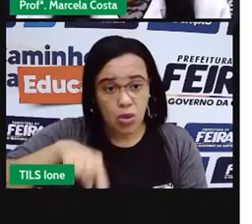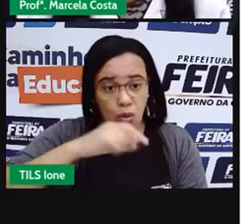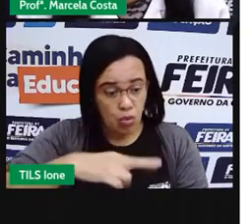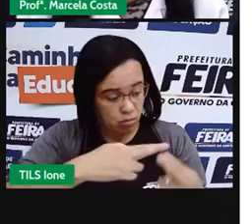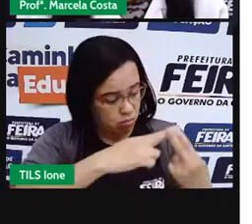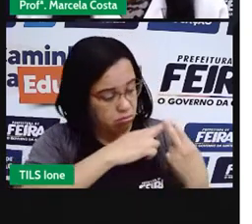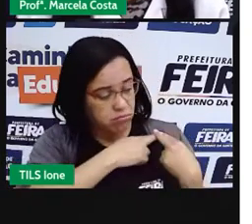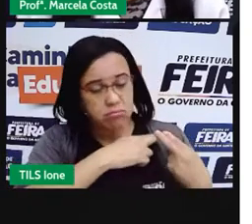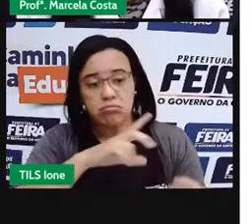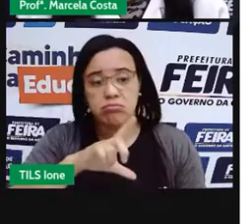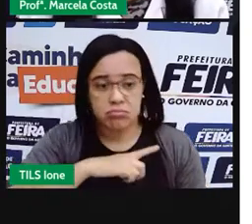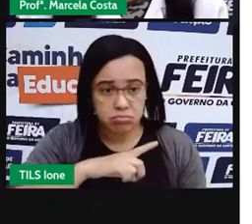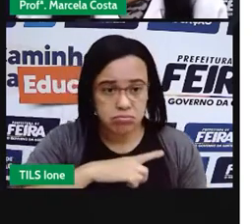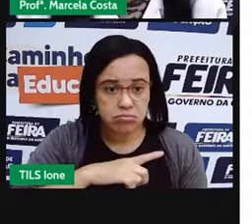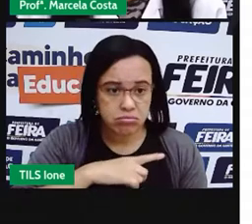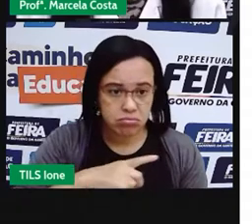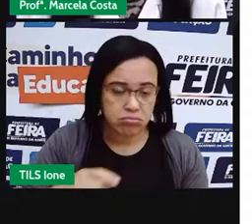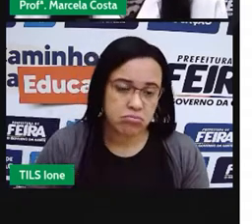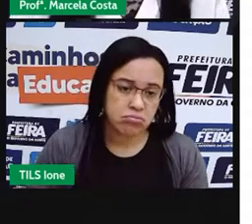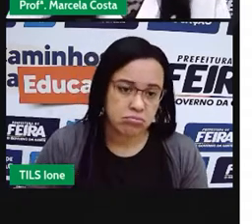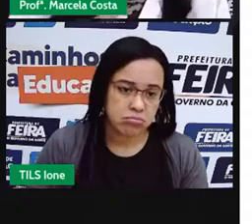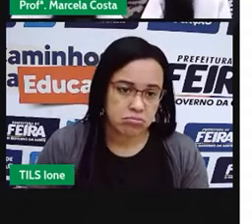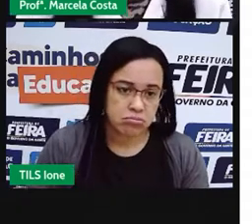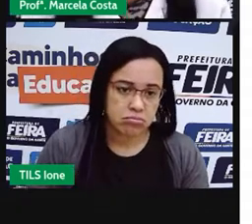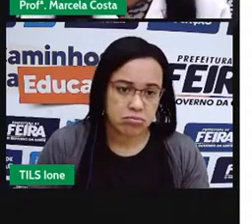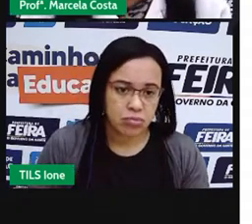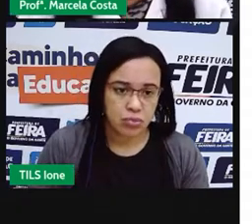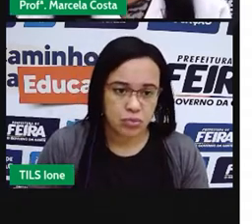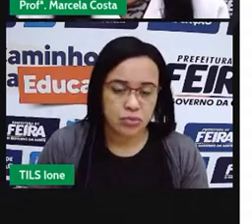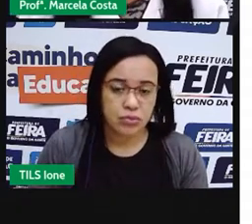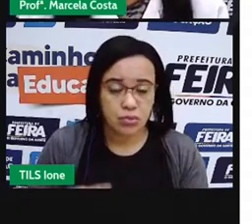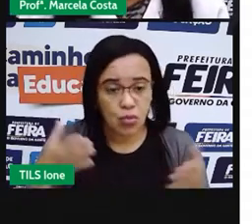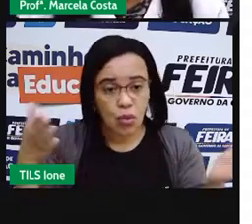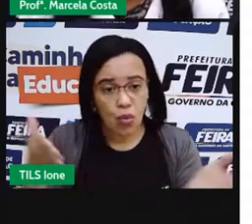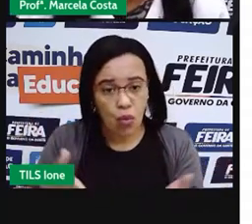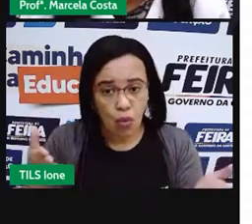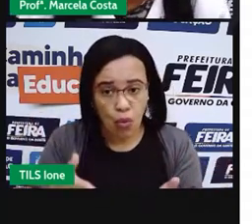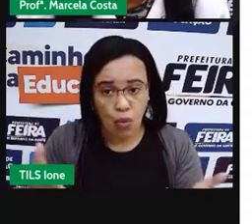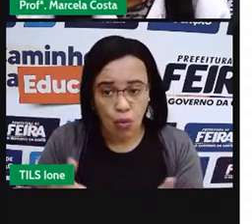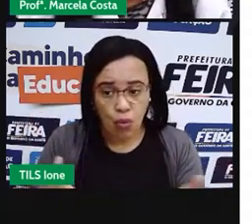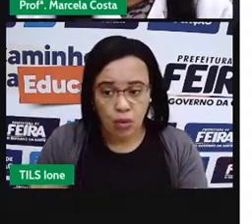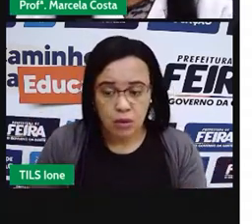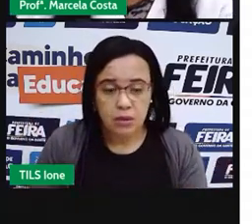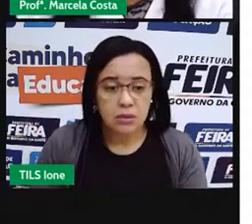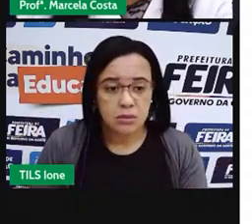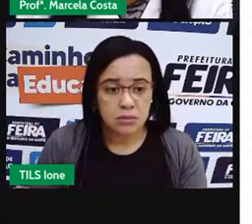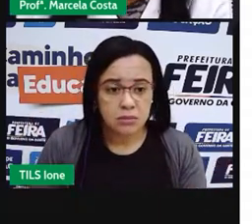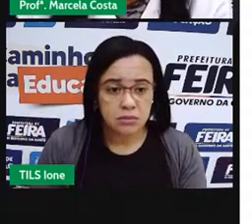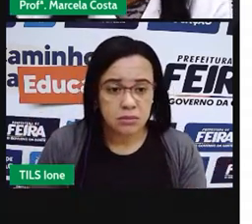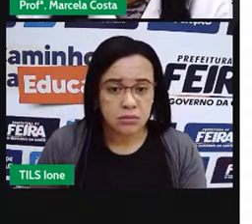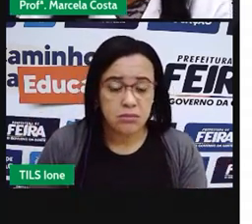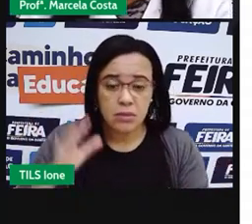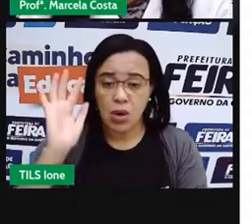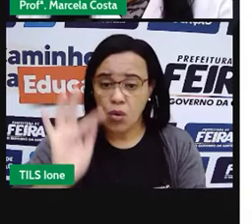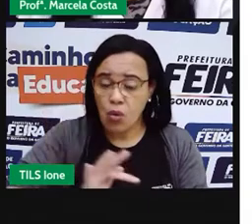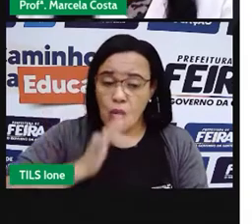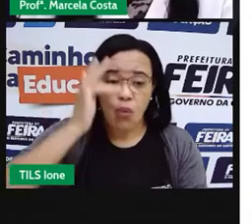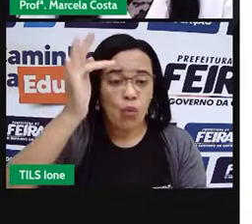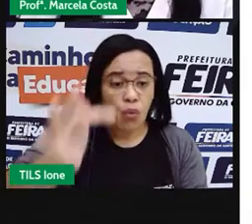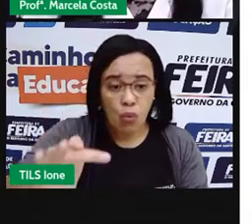uso adequado dos exercícios naturais hoje, no presente, pra que no futuro,